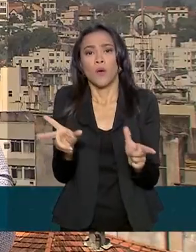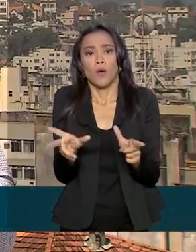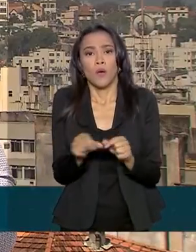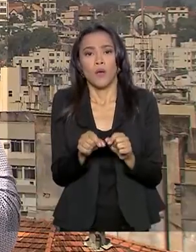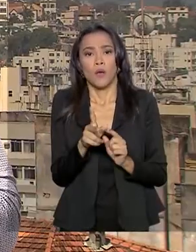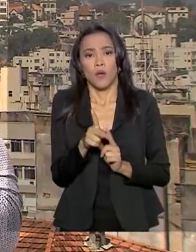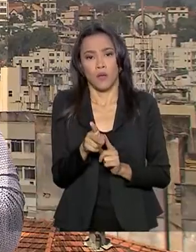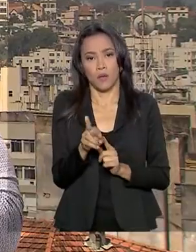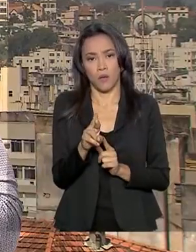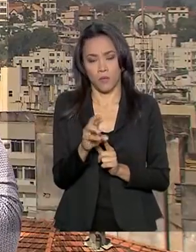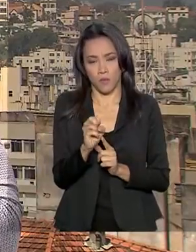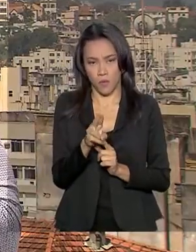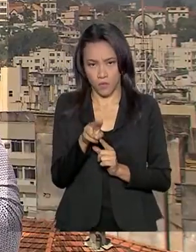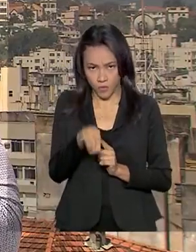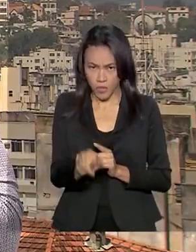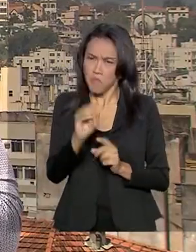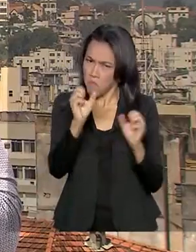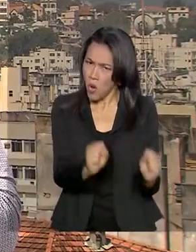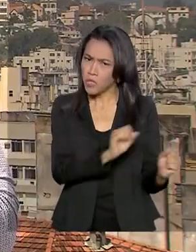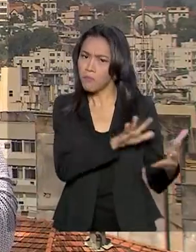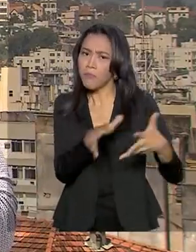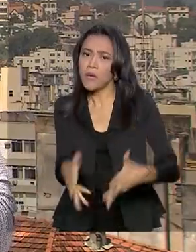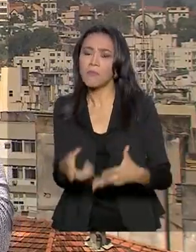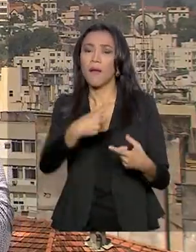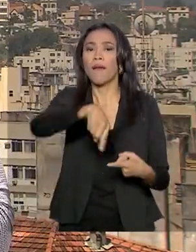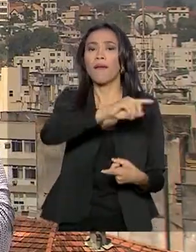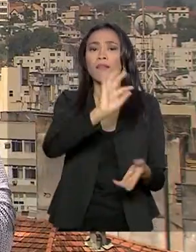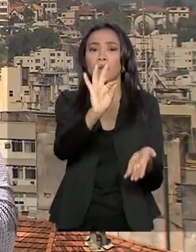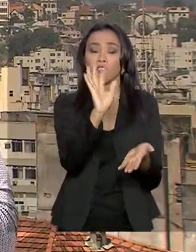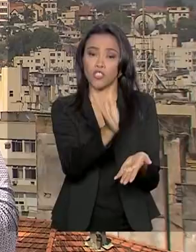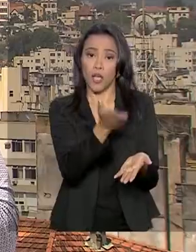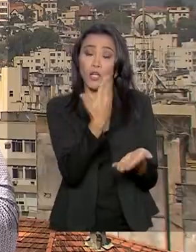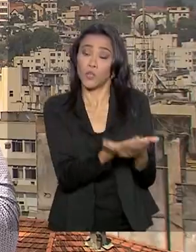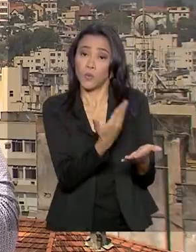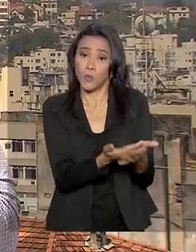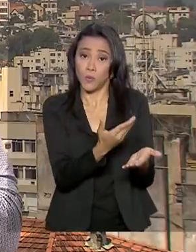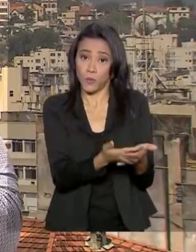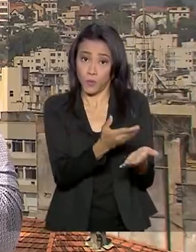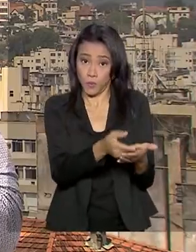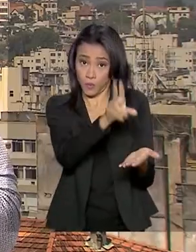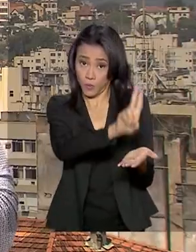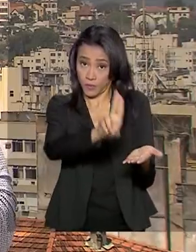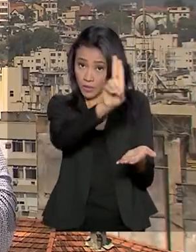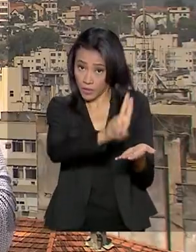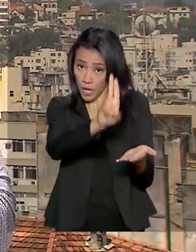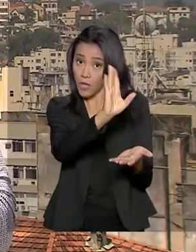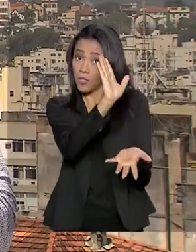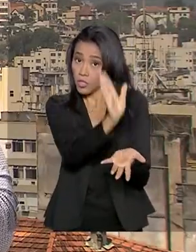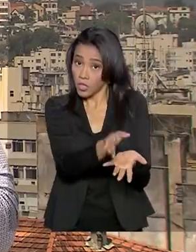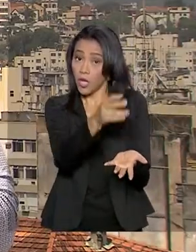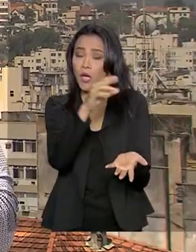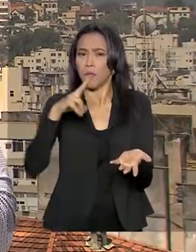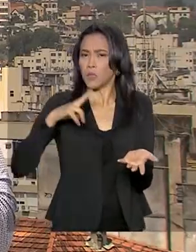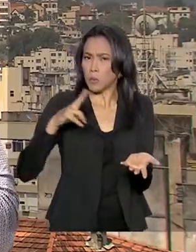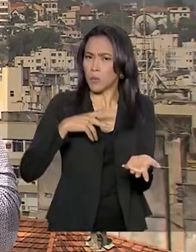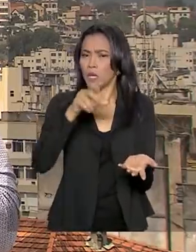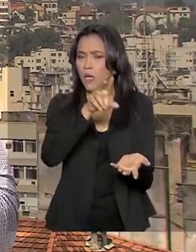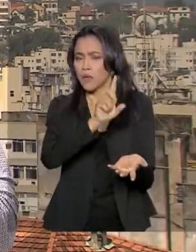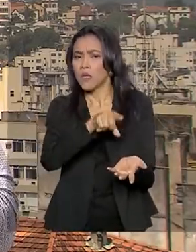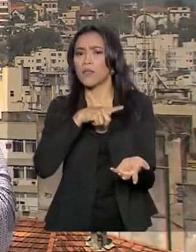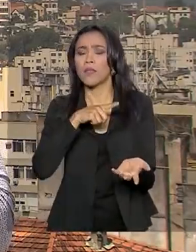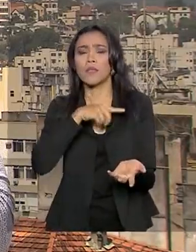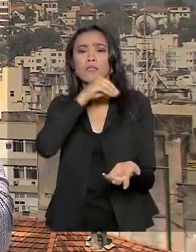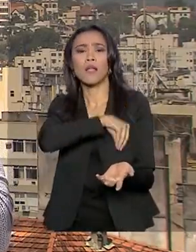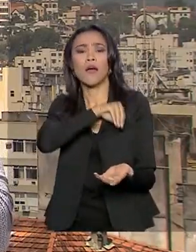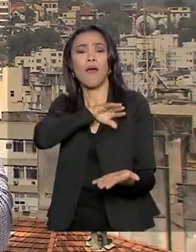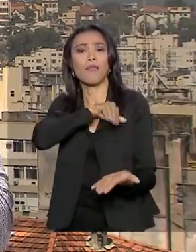participar do programa estudantes matriculados em instituições privadas de ensino superior e que tenham renda familiar per capita de até